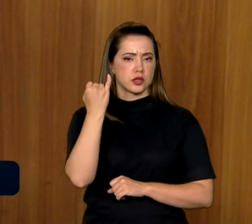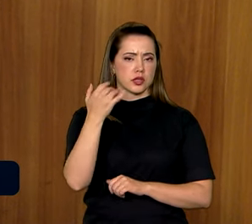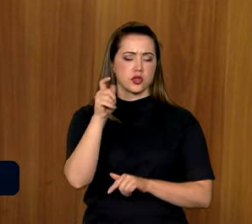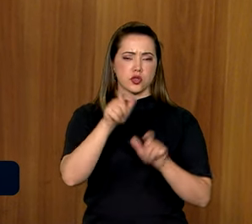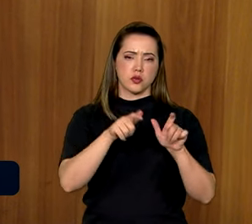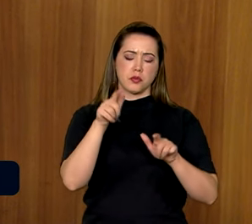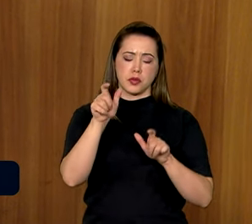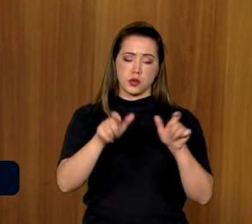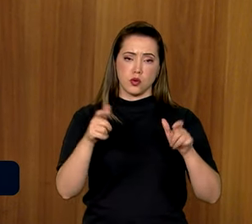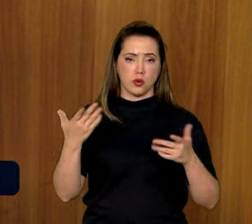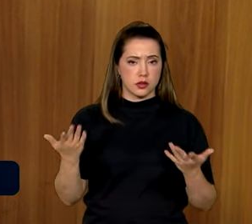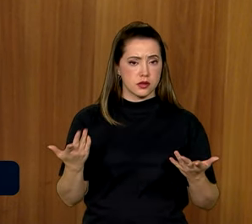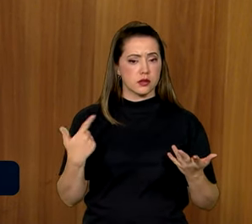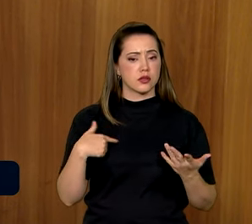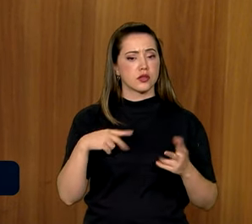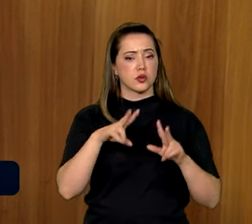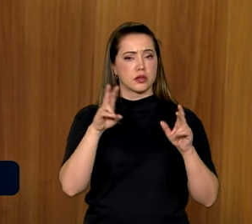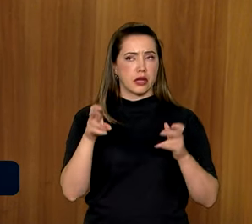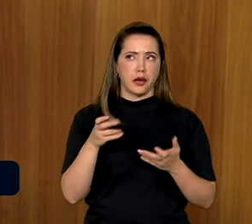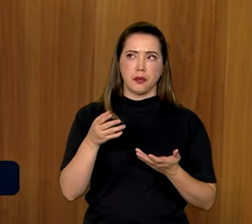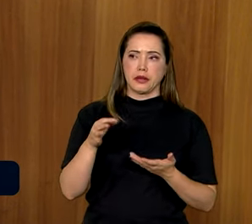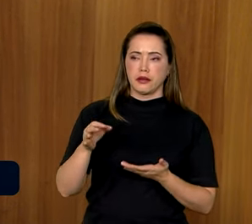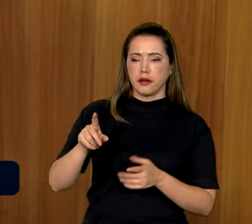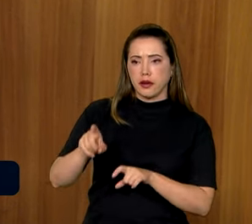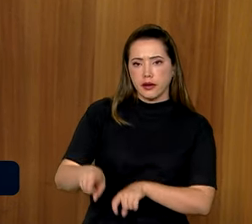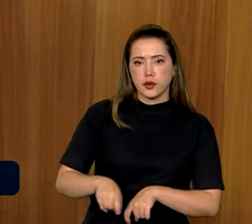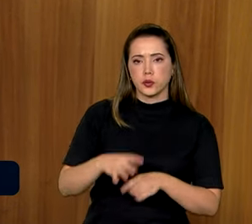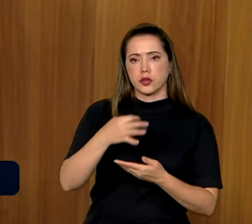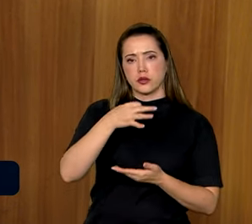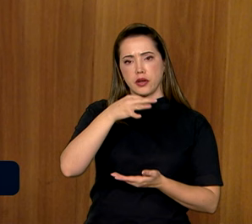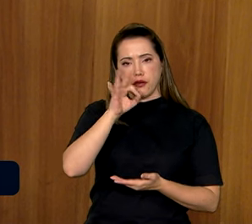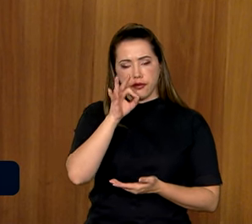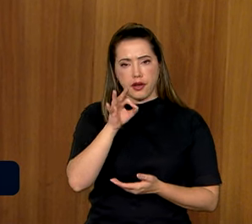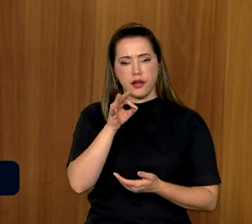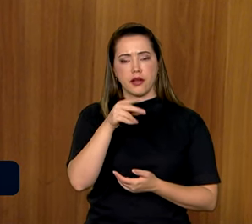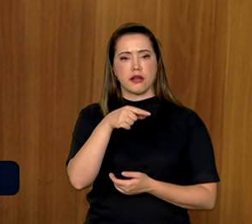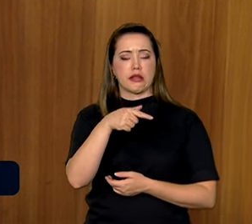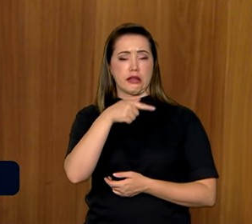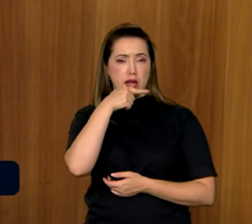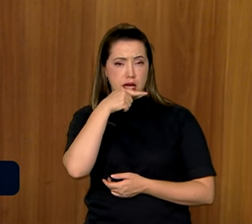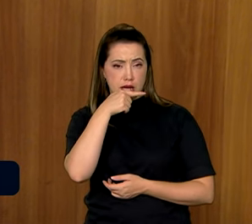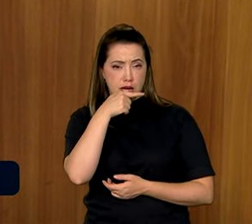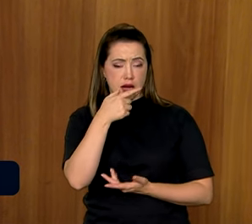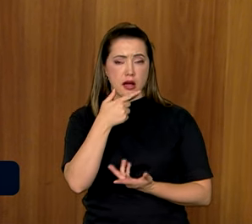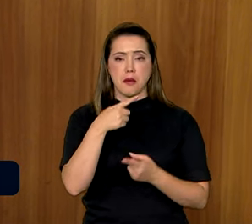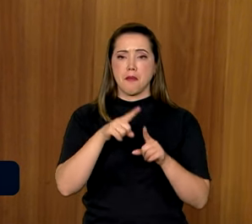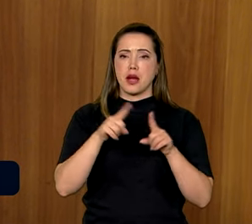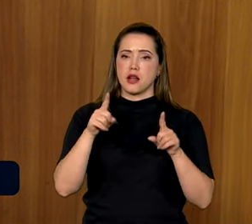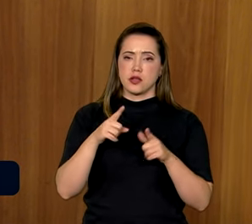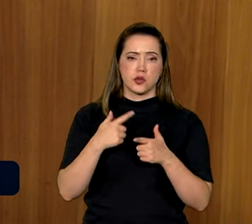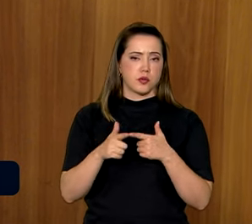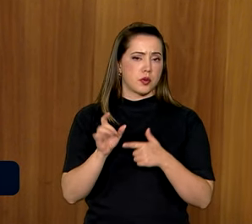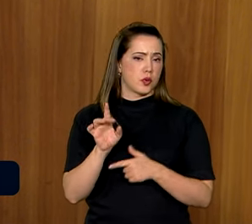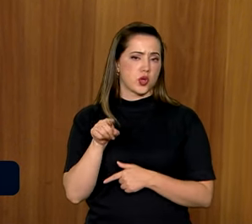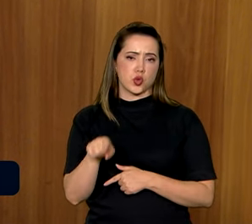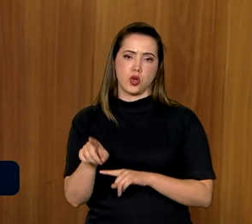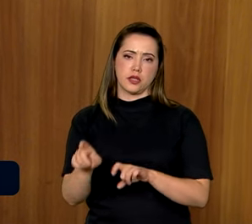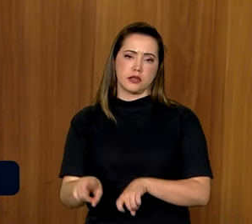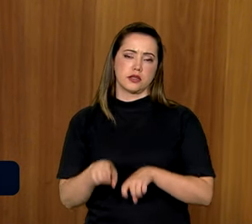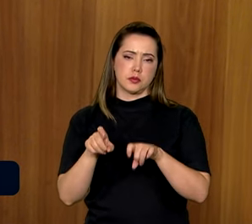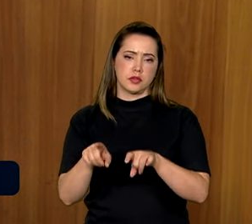trabalhadores resgatados na cultura do café, na cultura da cana-de-açúcar, mas o problema não se restringe ao campo. Nós temos uma